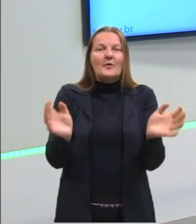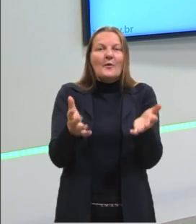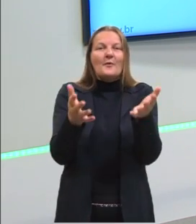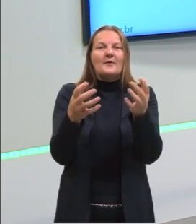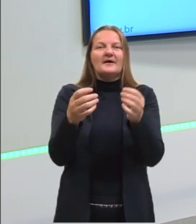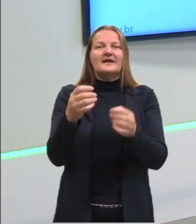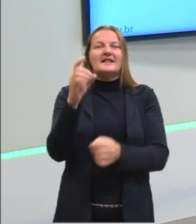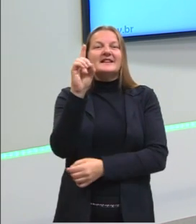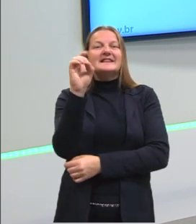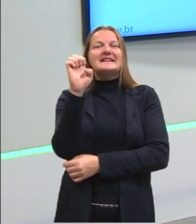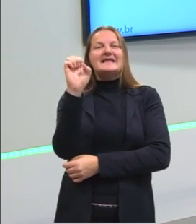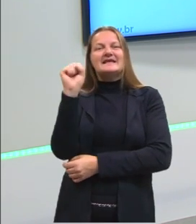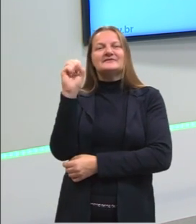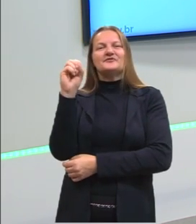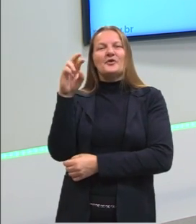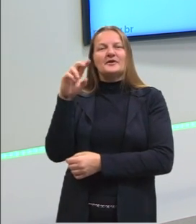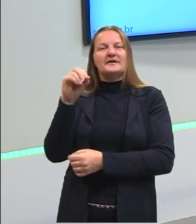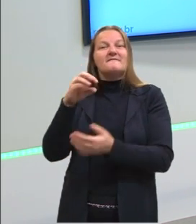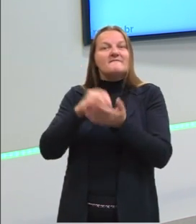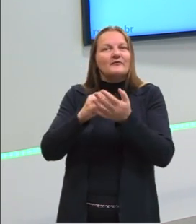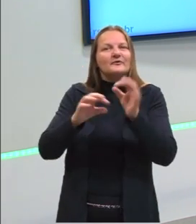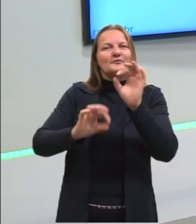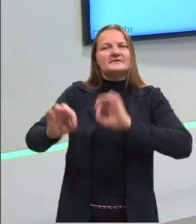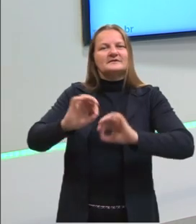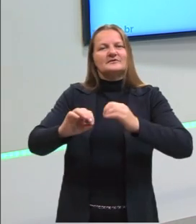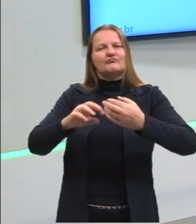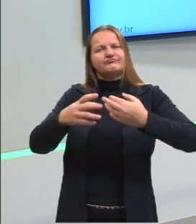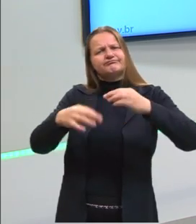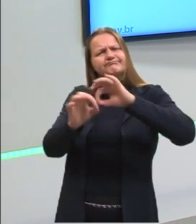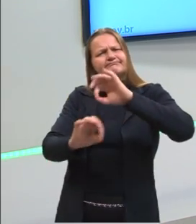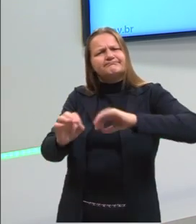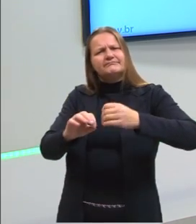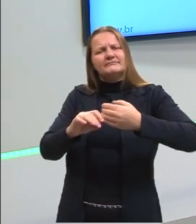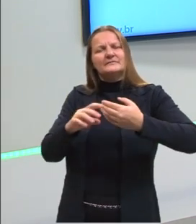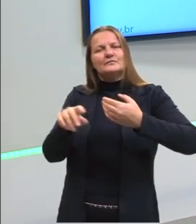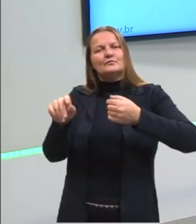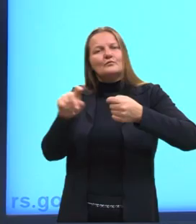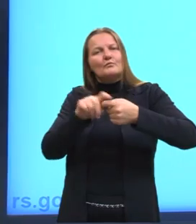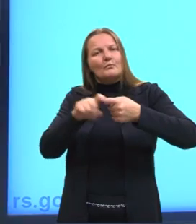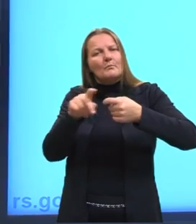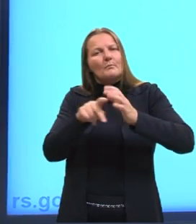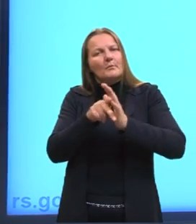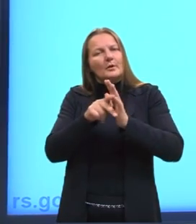Então, quanto maior a desordem de um sistema, maior vai ser a entropia desse sistema.